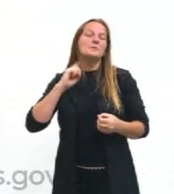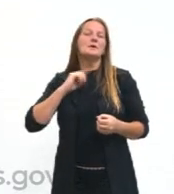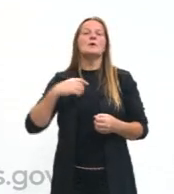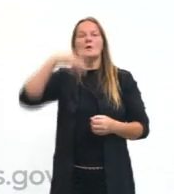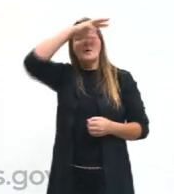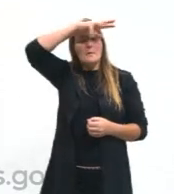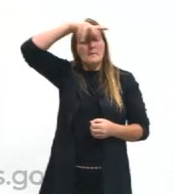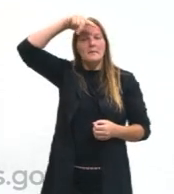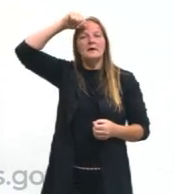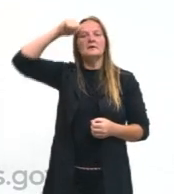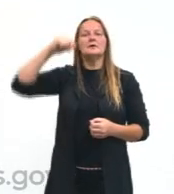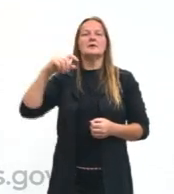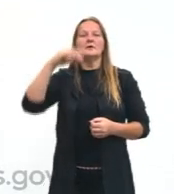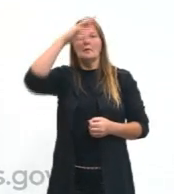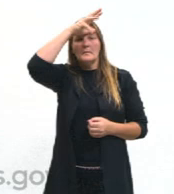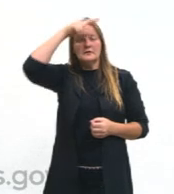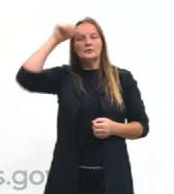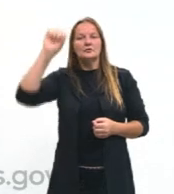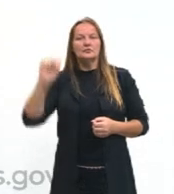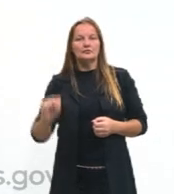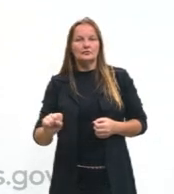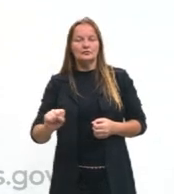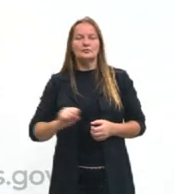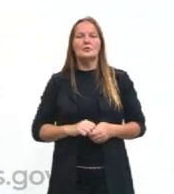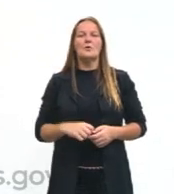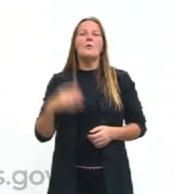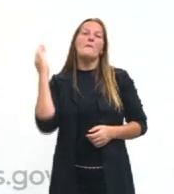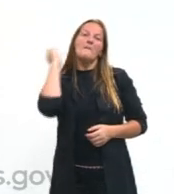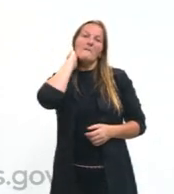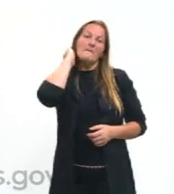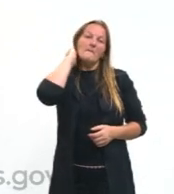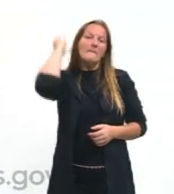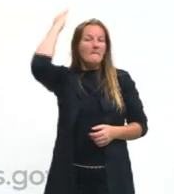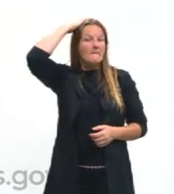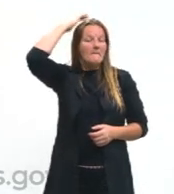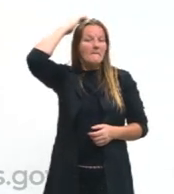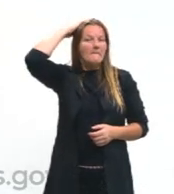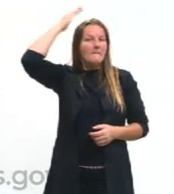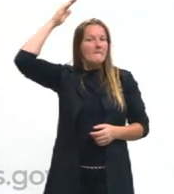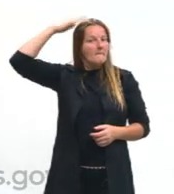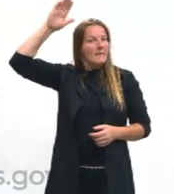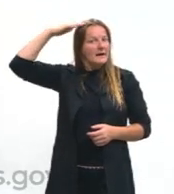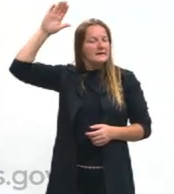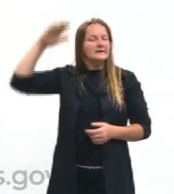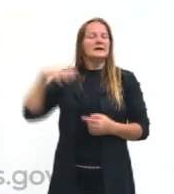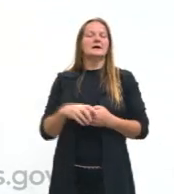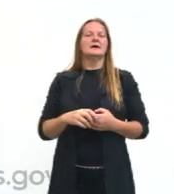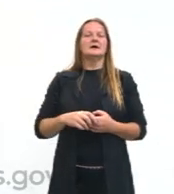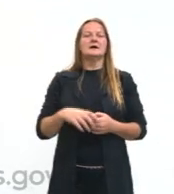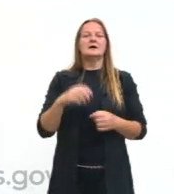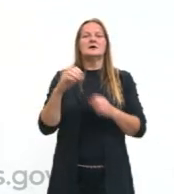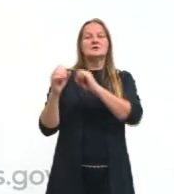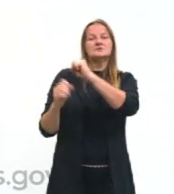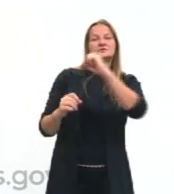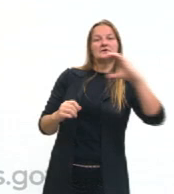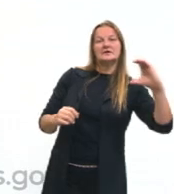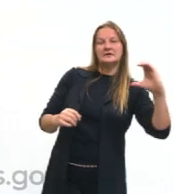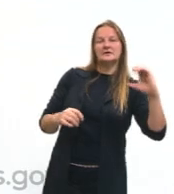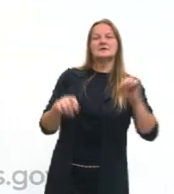Mato Grosso, Mato Grosso do Sul, Paraná e Oeste de Santa Catarina e do Rio Grande do Sul,